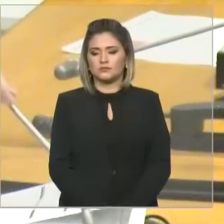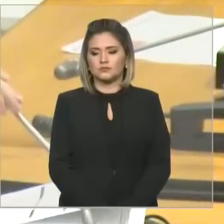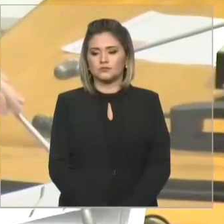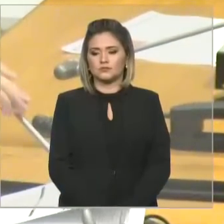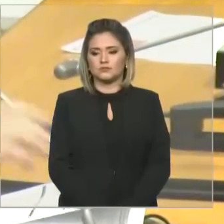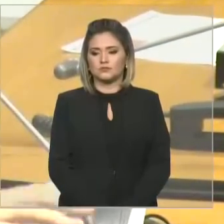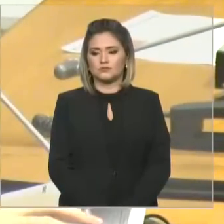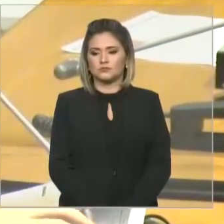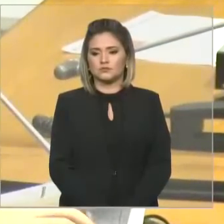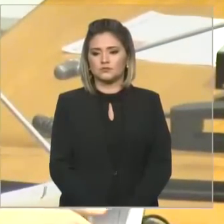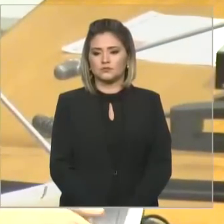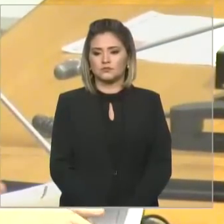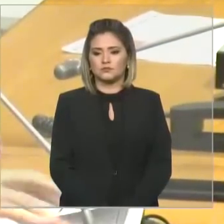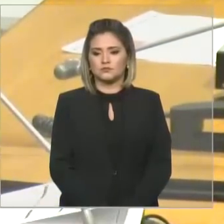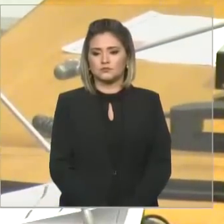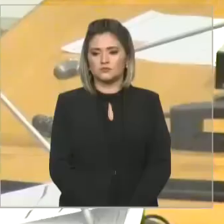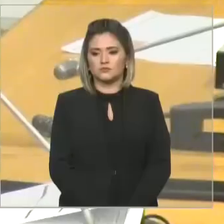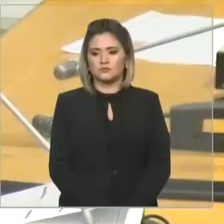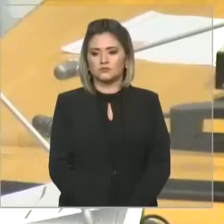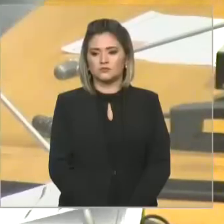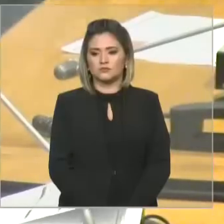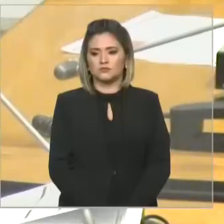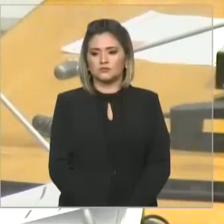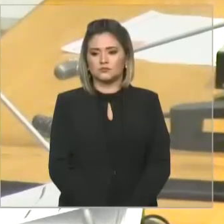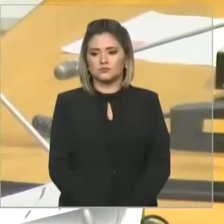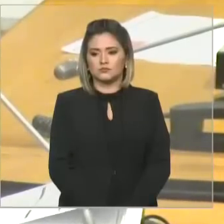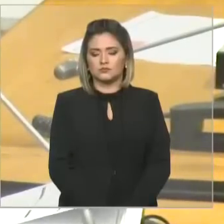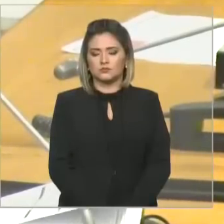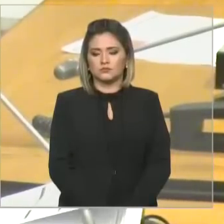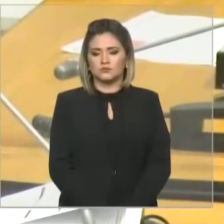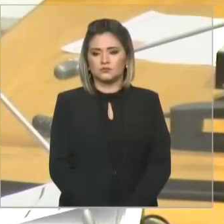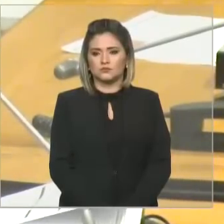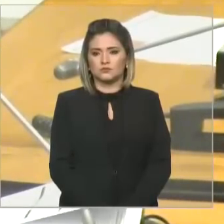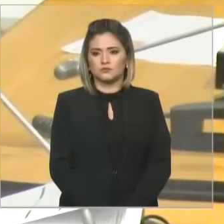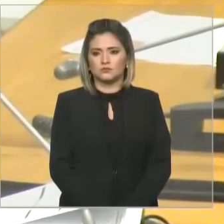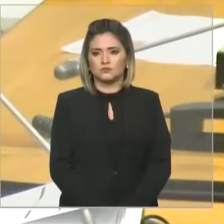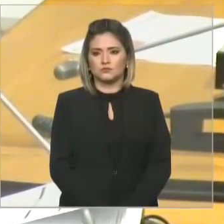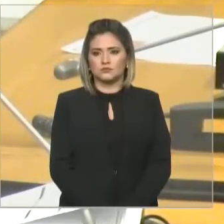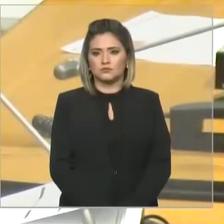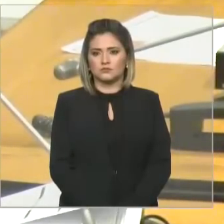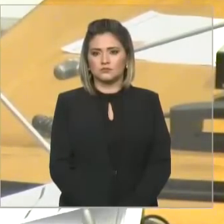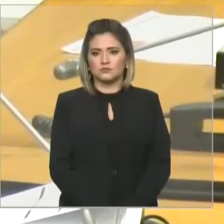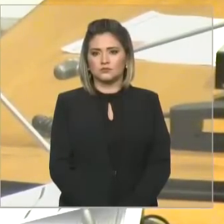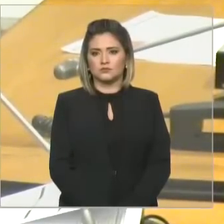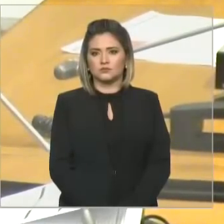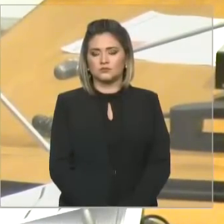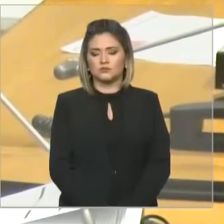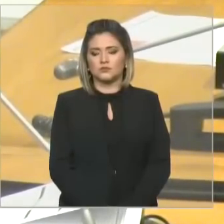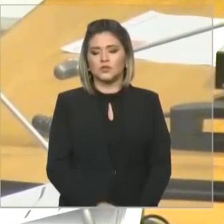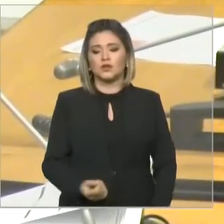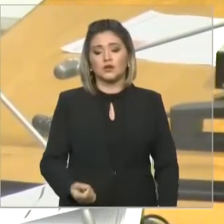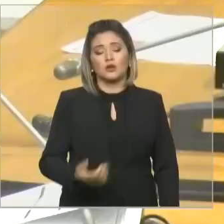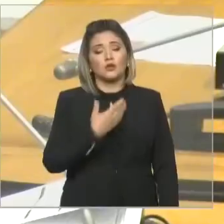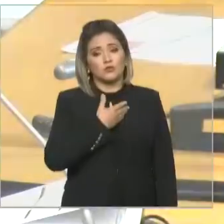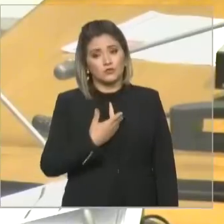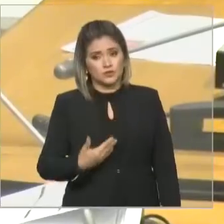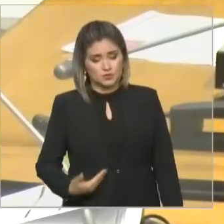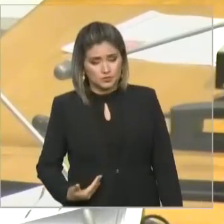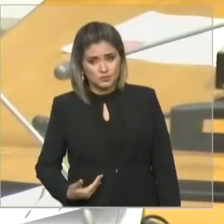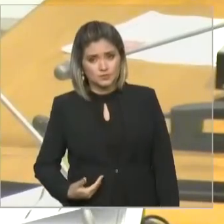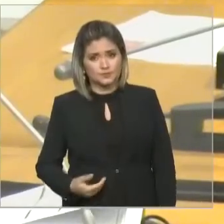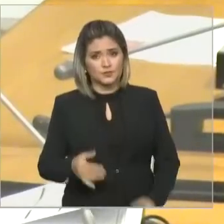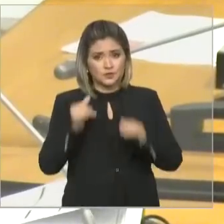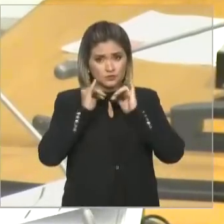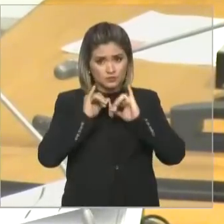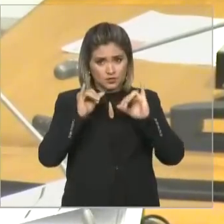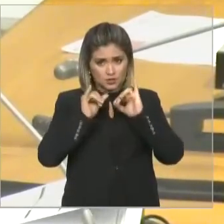a fala do nosso governador aqui na Assembleia que falou, uma fala um pouco confusa, um